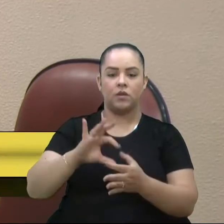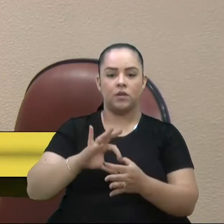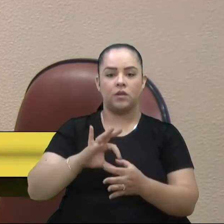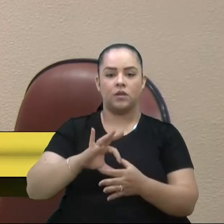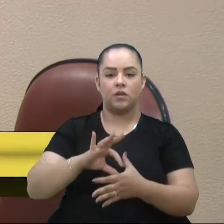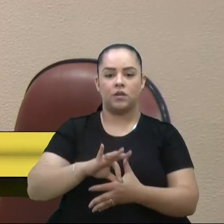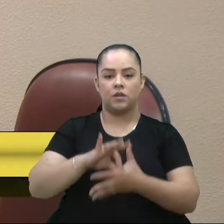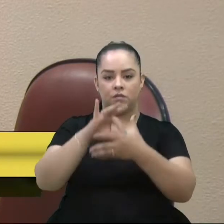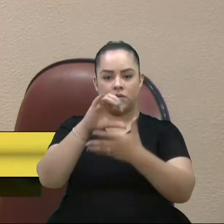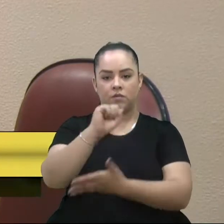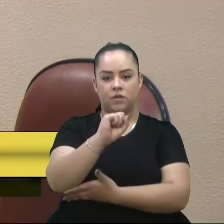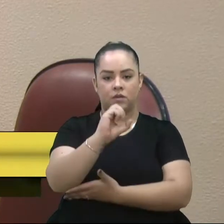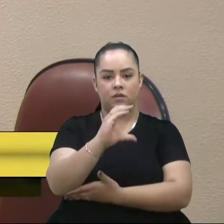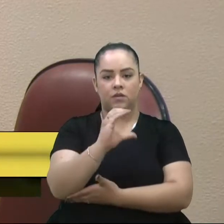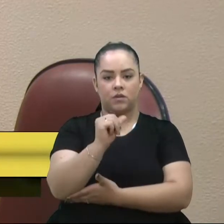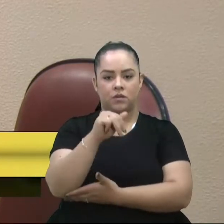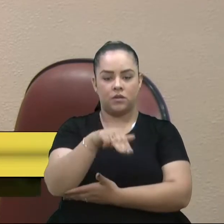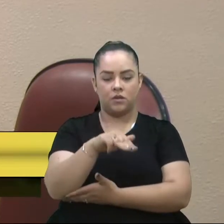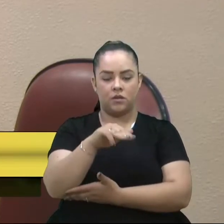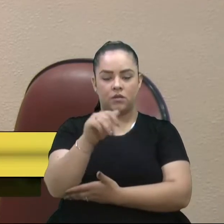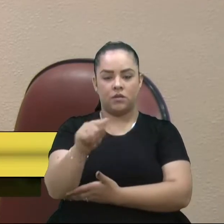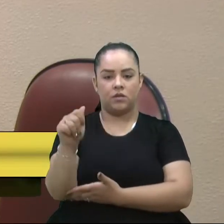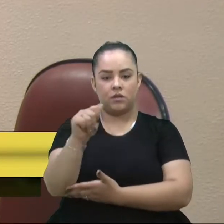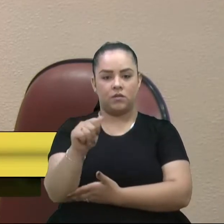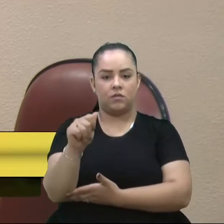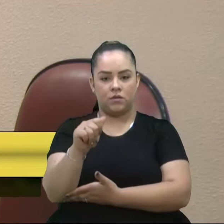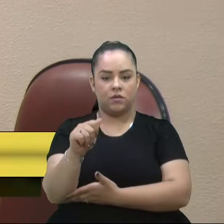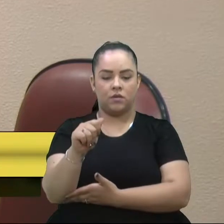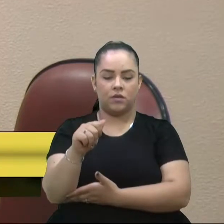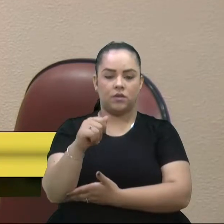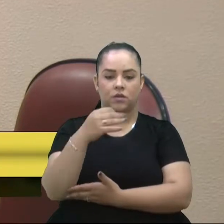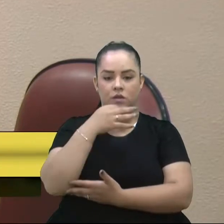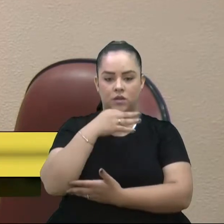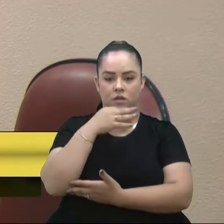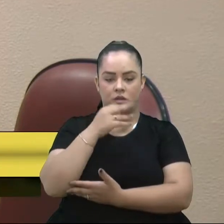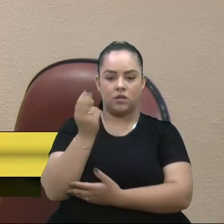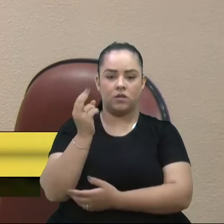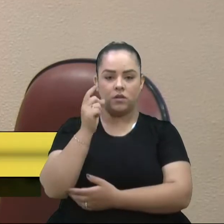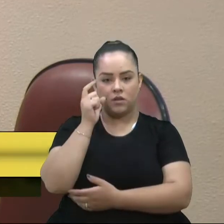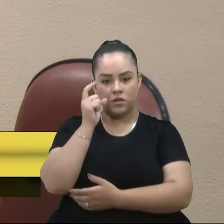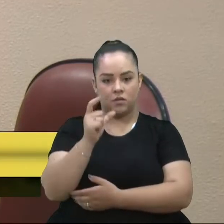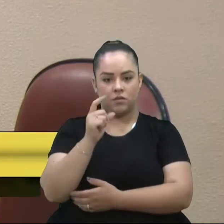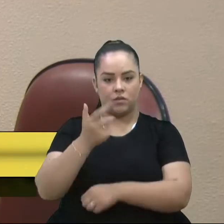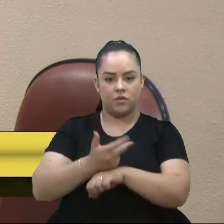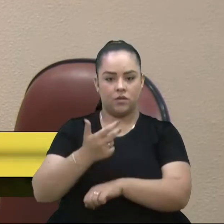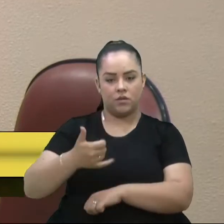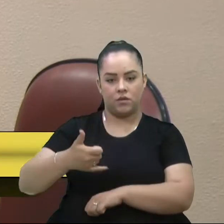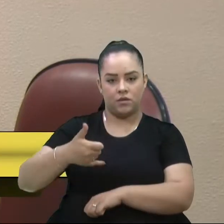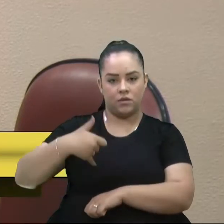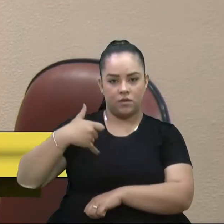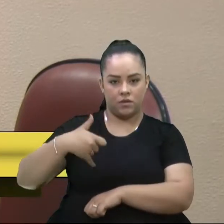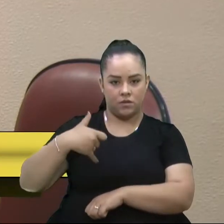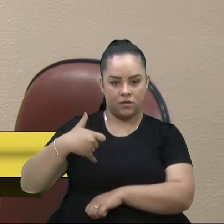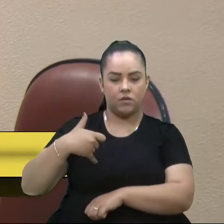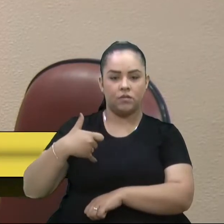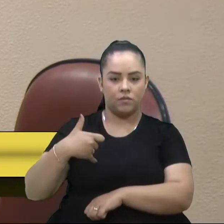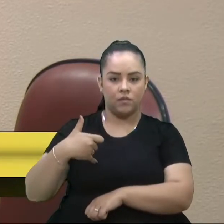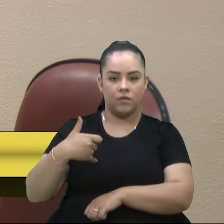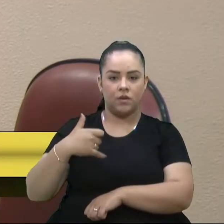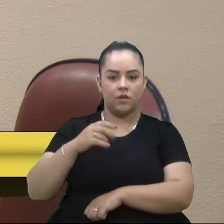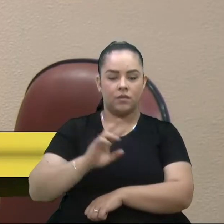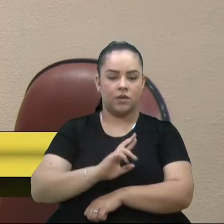Associação Caxiense de Atenção ao Idoso, na sessão ordinária do dia 24 de novembro do corrente ano. A entidade será